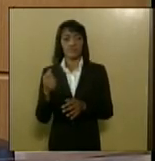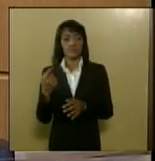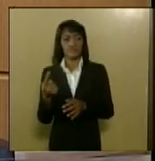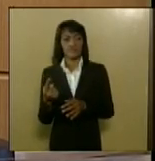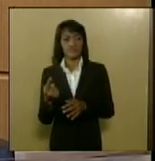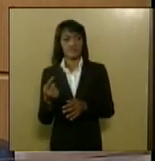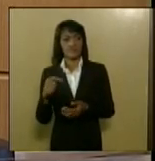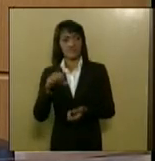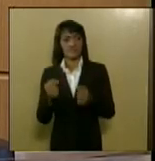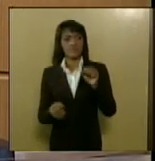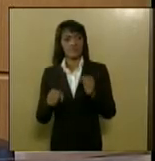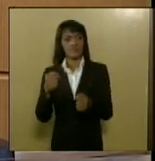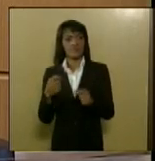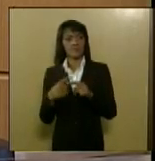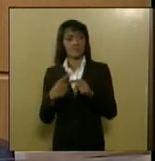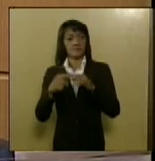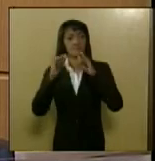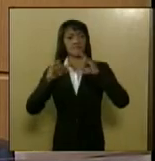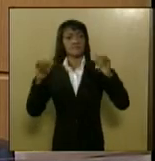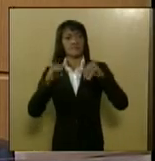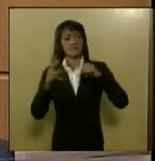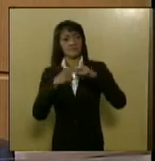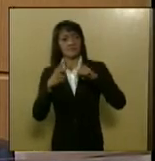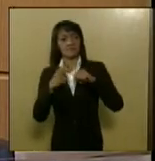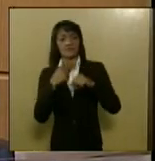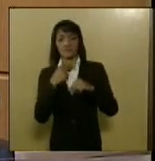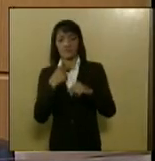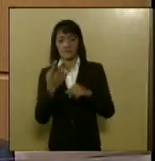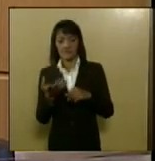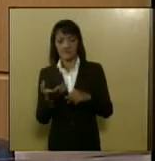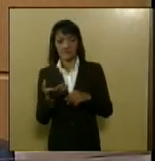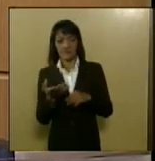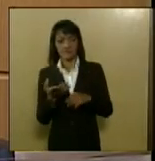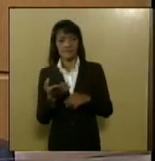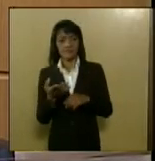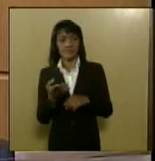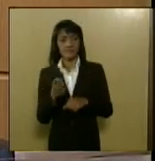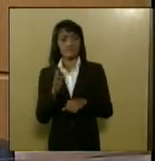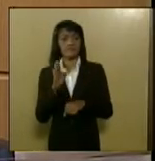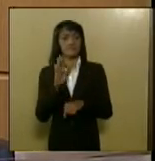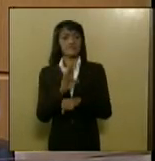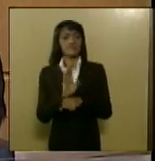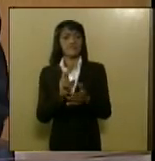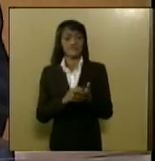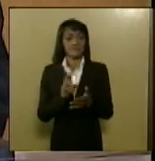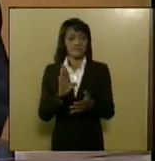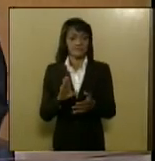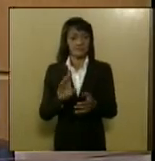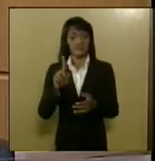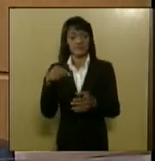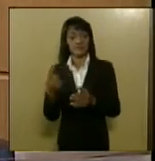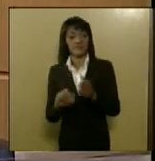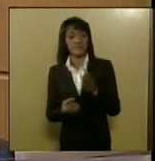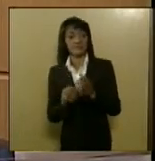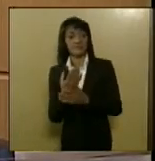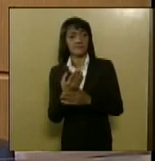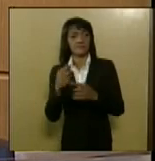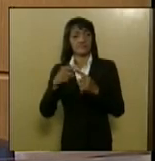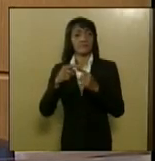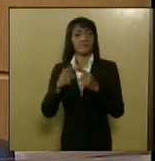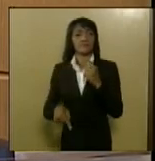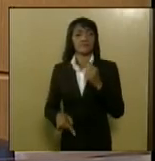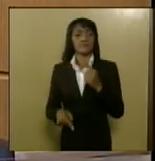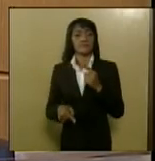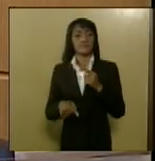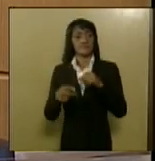porque é propaganda de cigarro não pode circular pelo dia depois surgiu a proibição